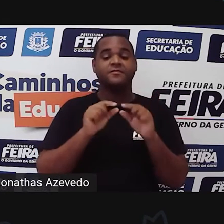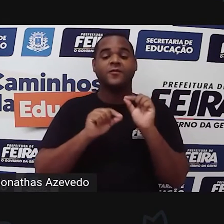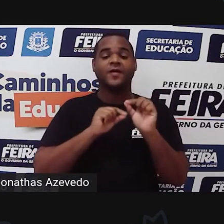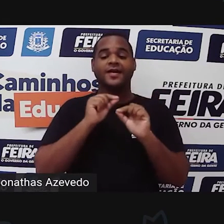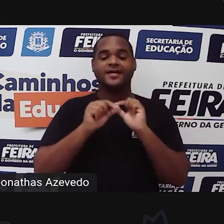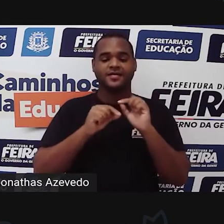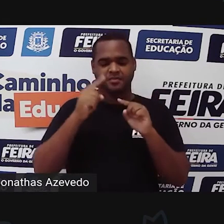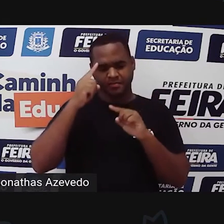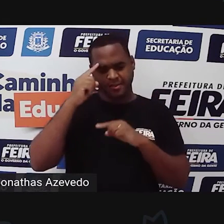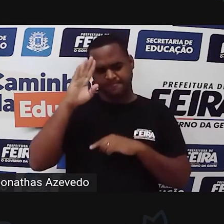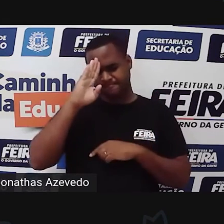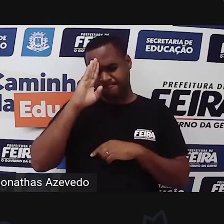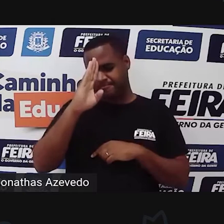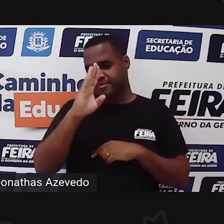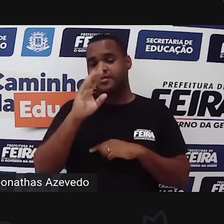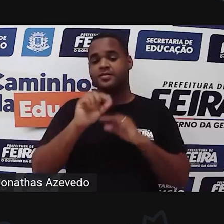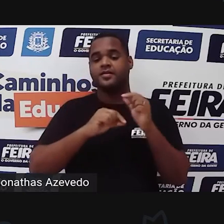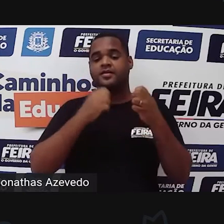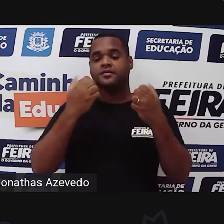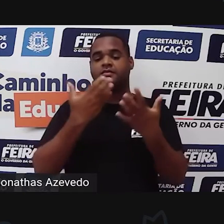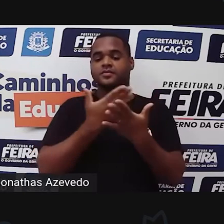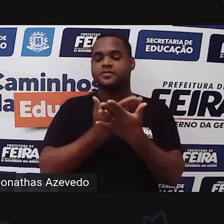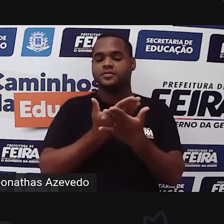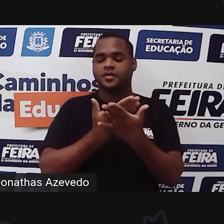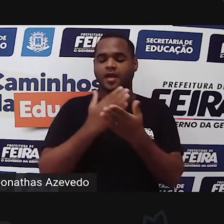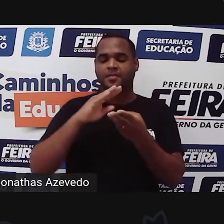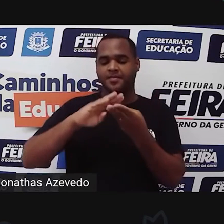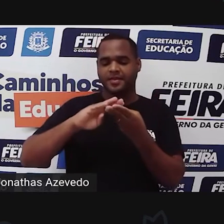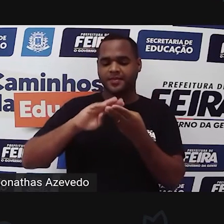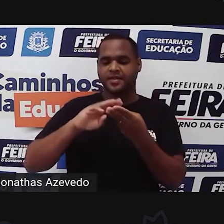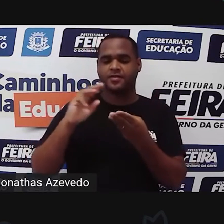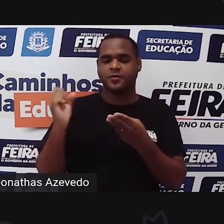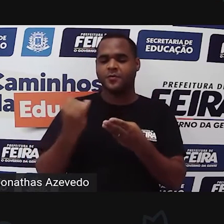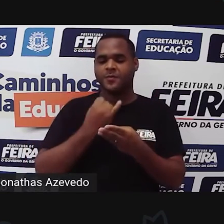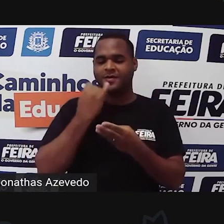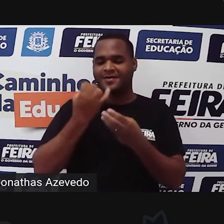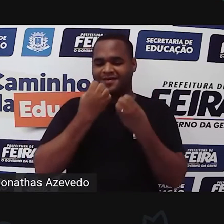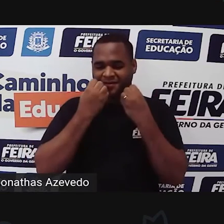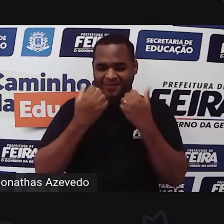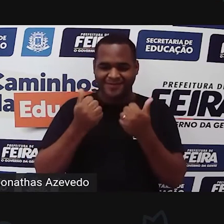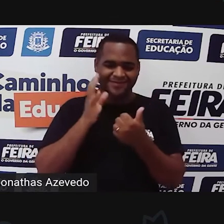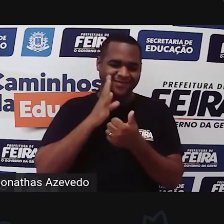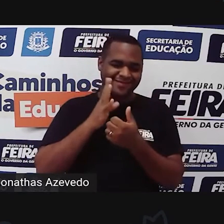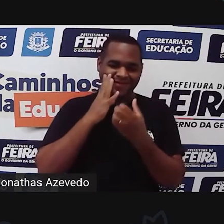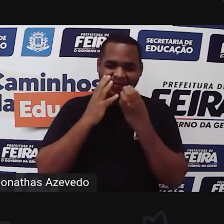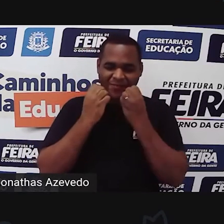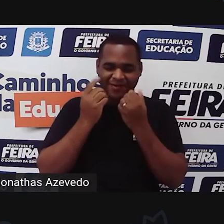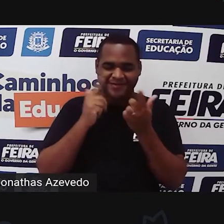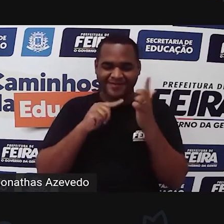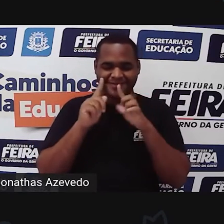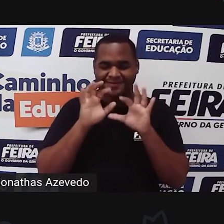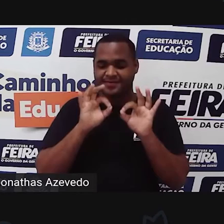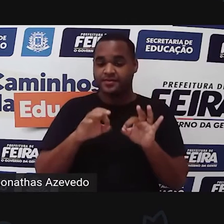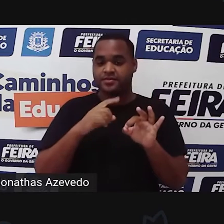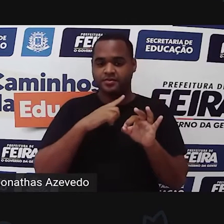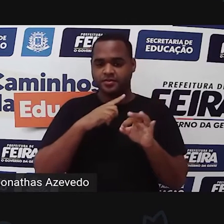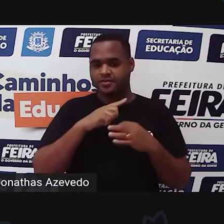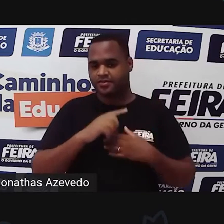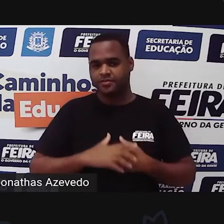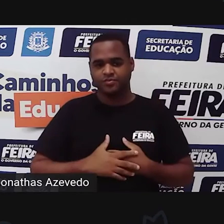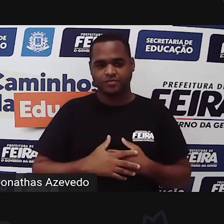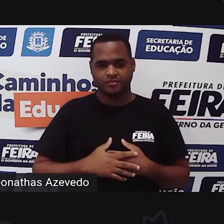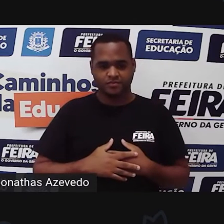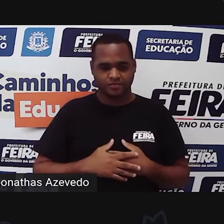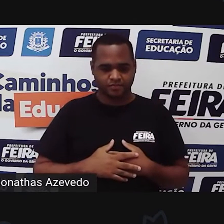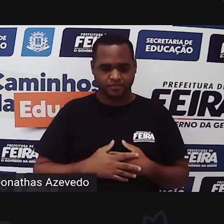propósito de estudar matemática do jeito mais leve que a gente conseguir, tá bom? Então vamos lá, colocar,